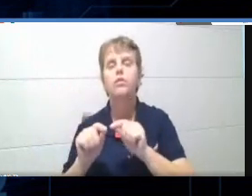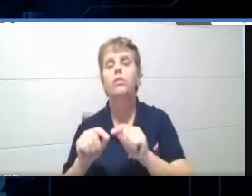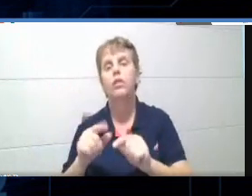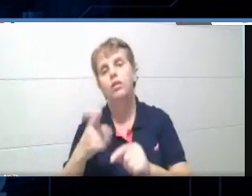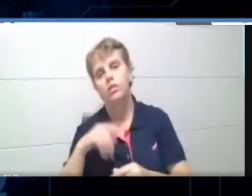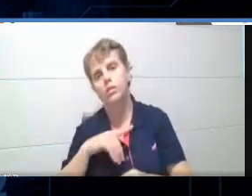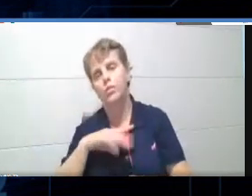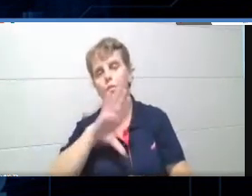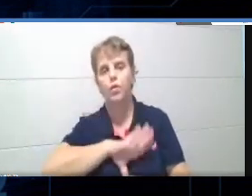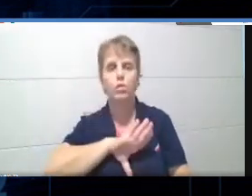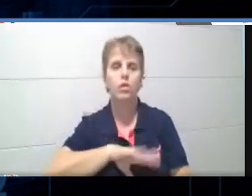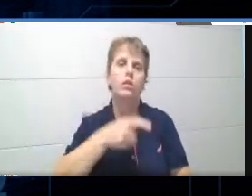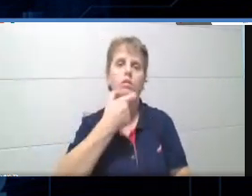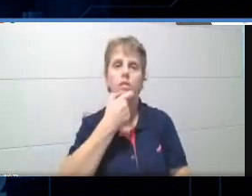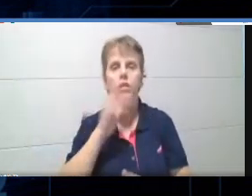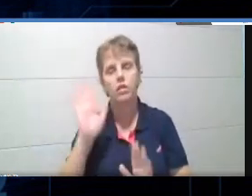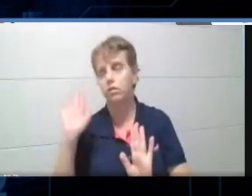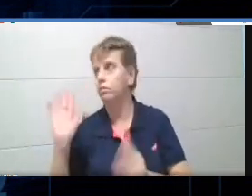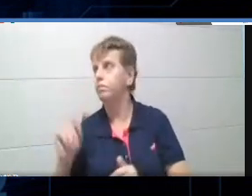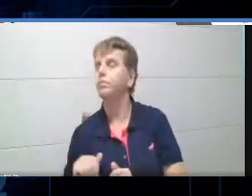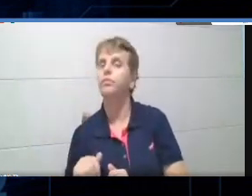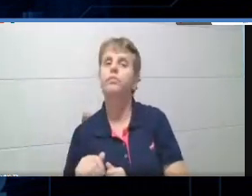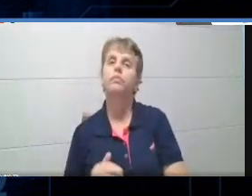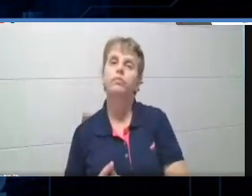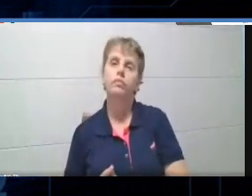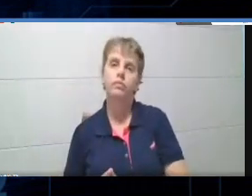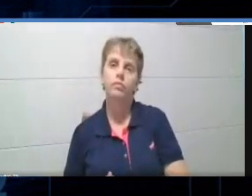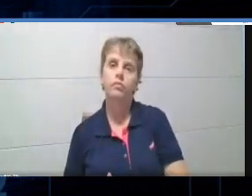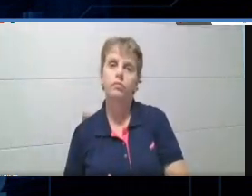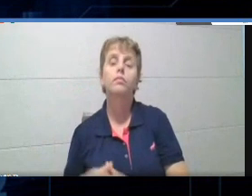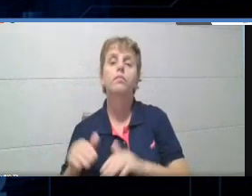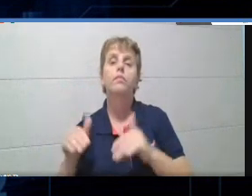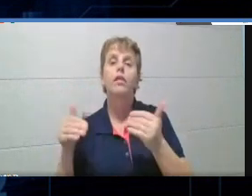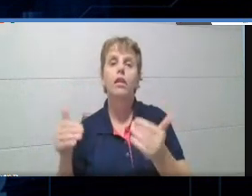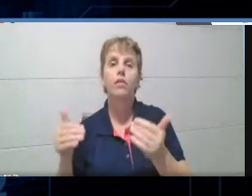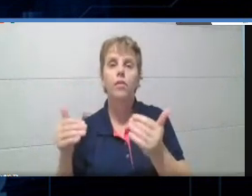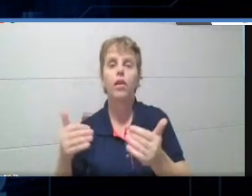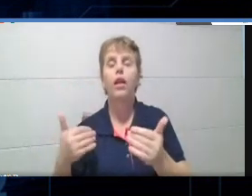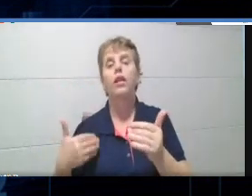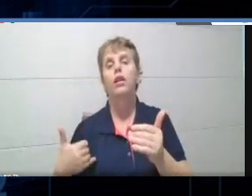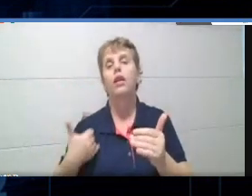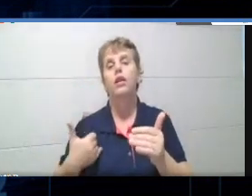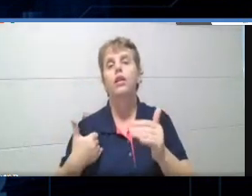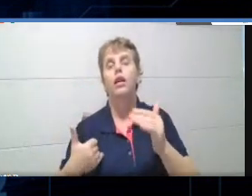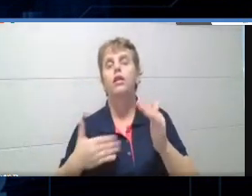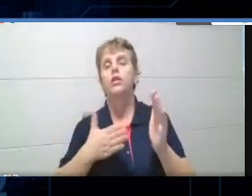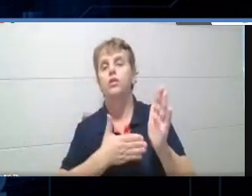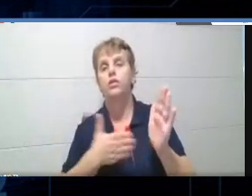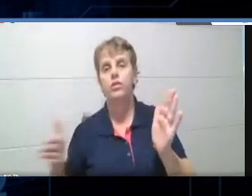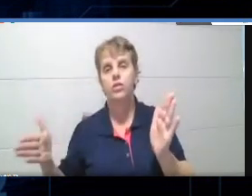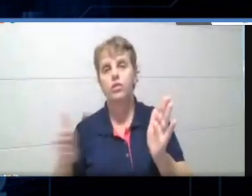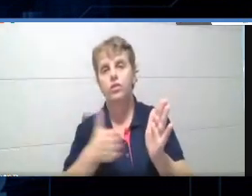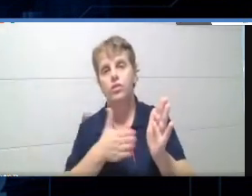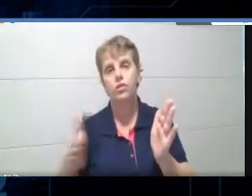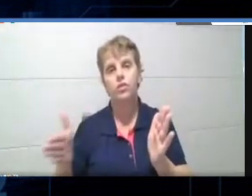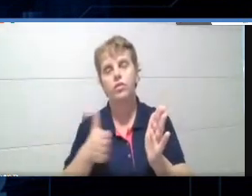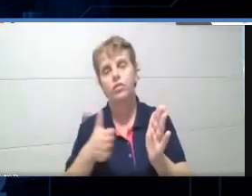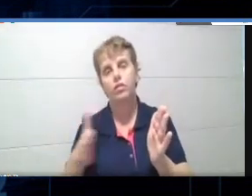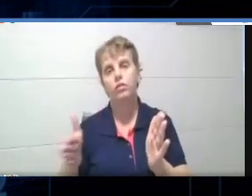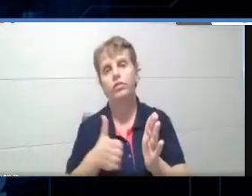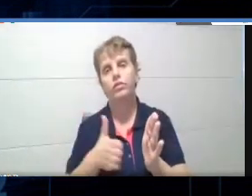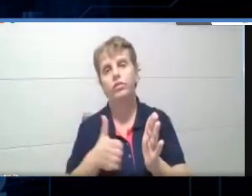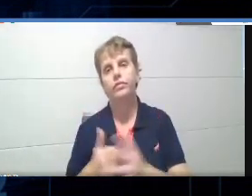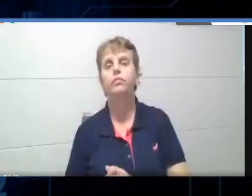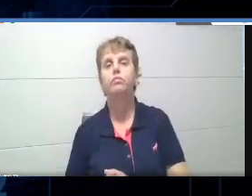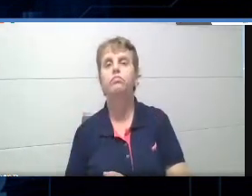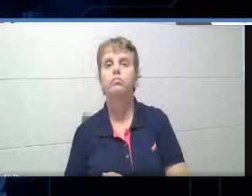estar selecionando a língua. de que idade até que idade vai o